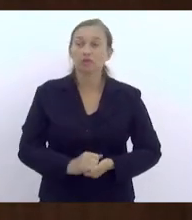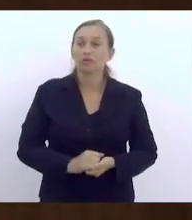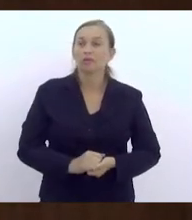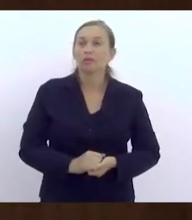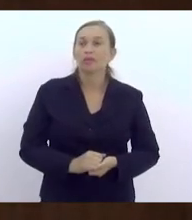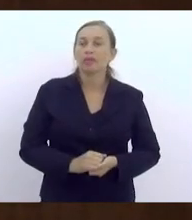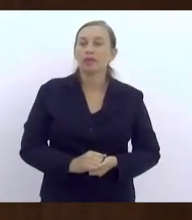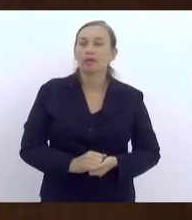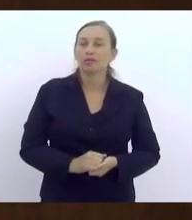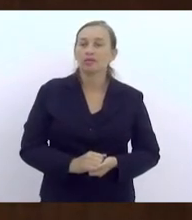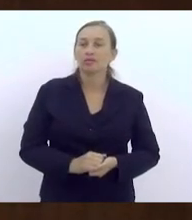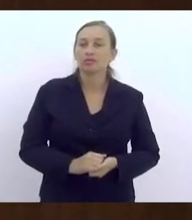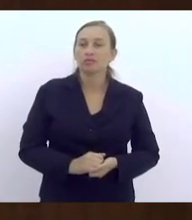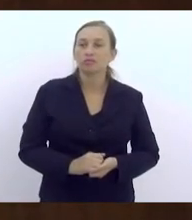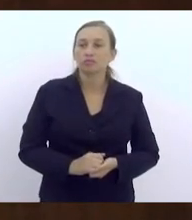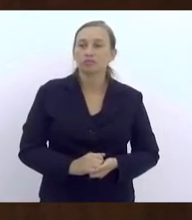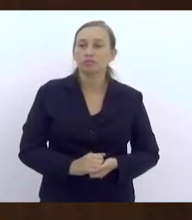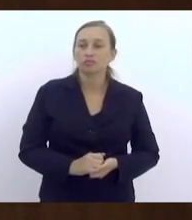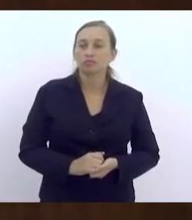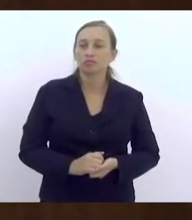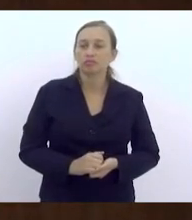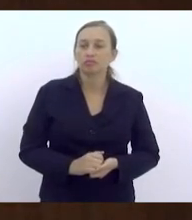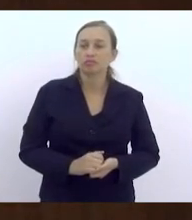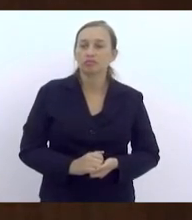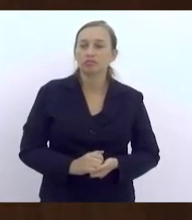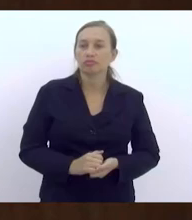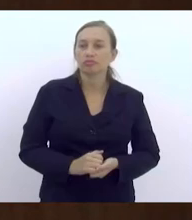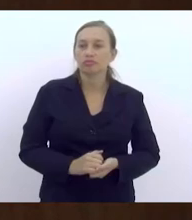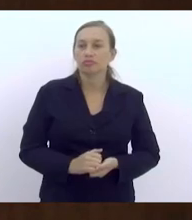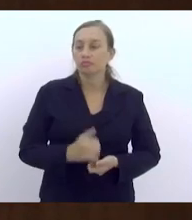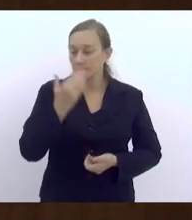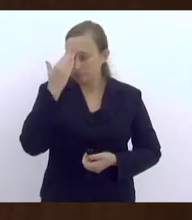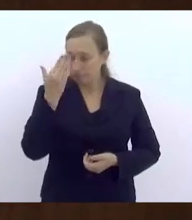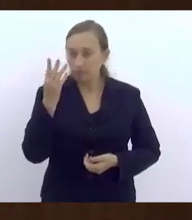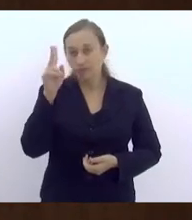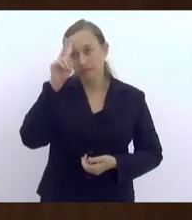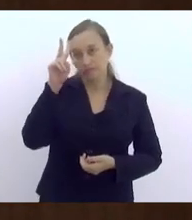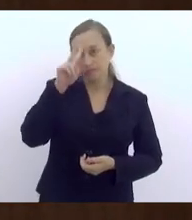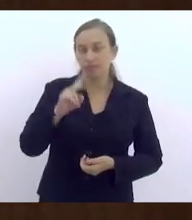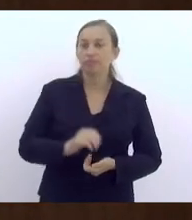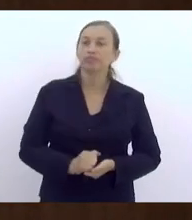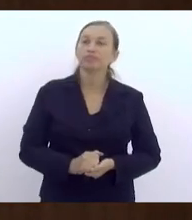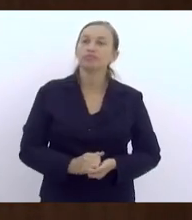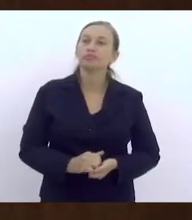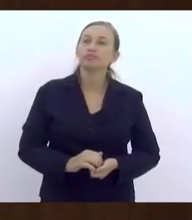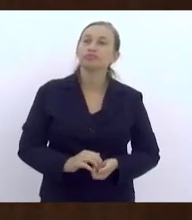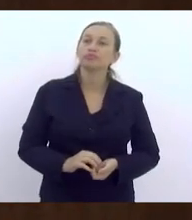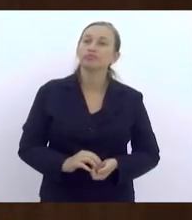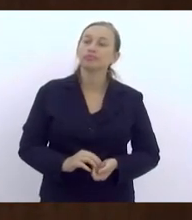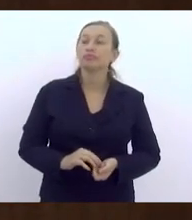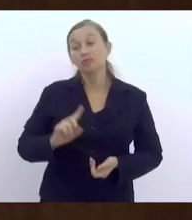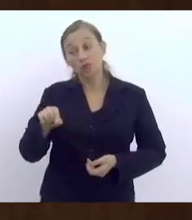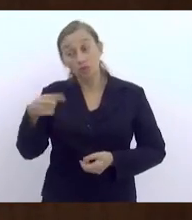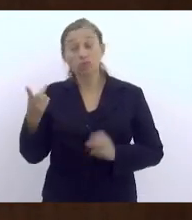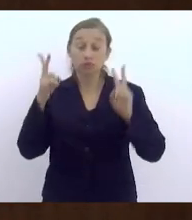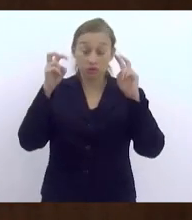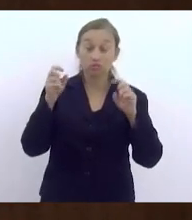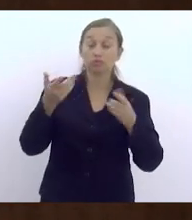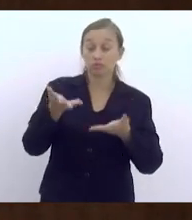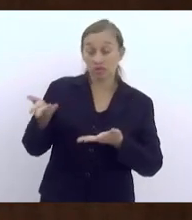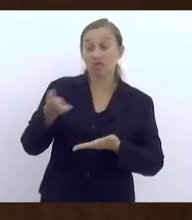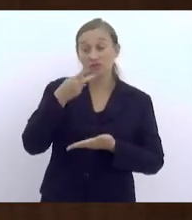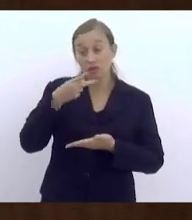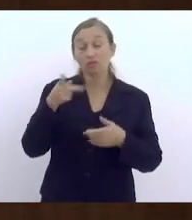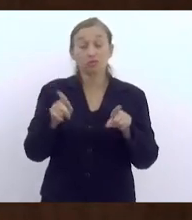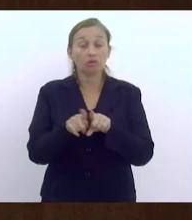Acho que, das falas hoje, obrigada por ter lembrado isso, além das outras questões que você trouxe que